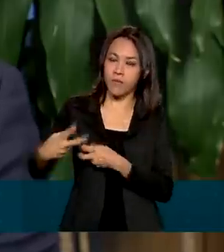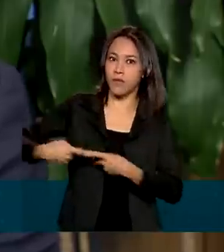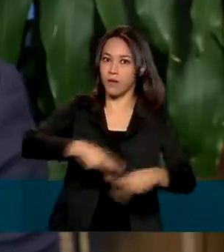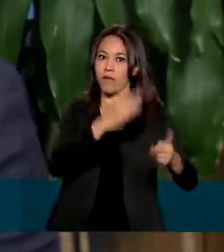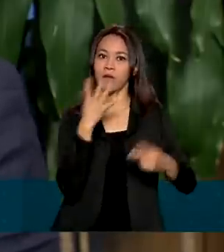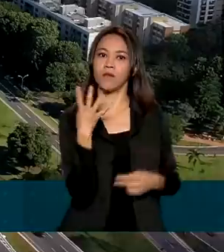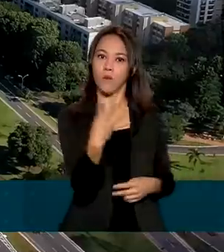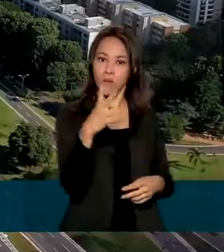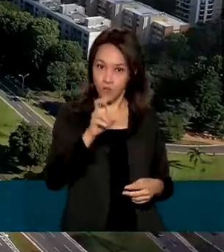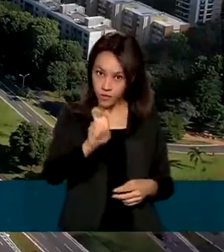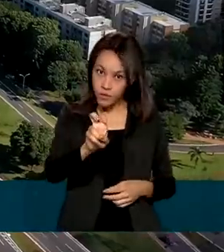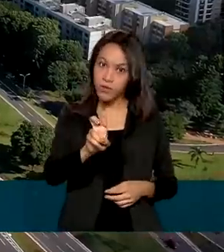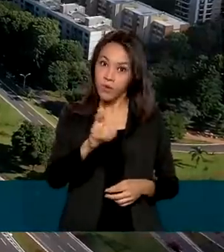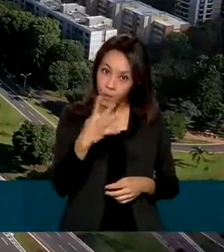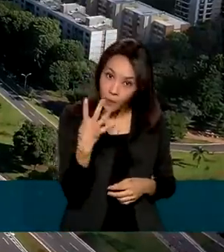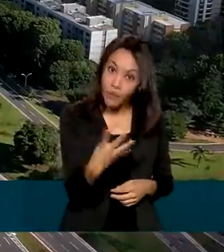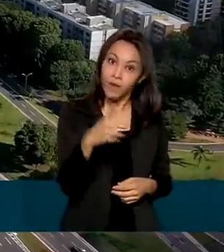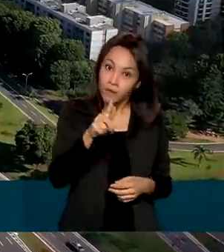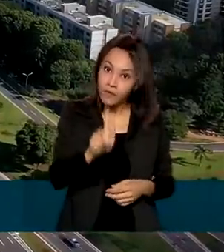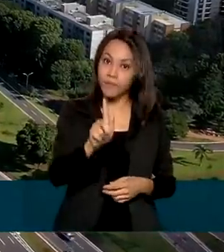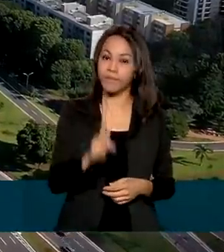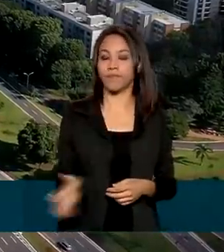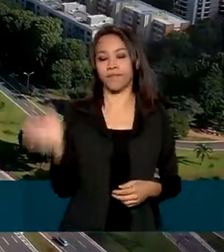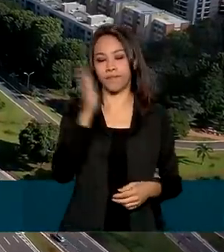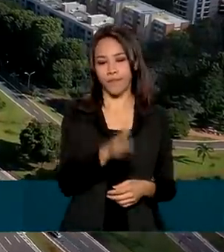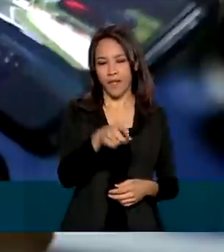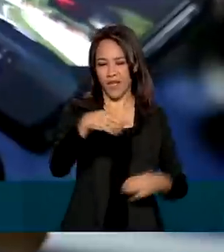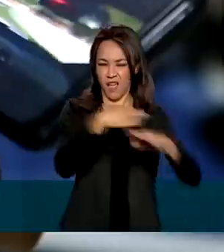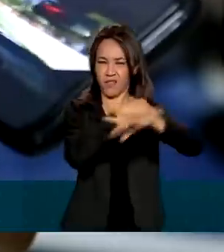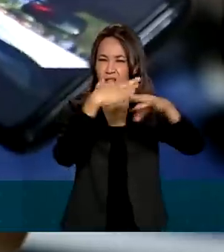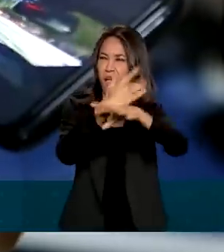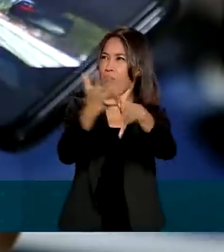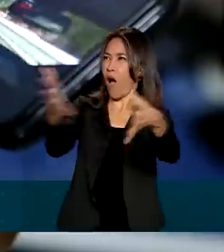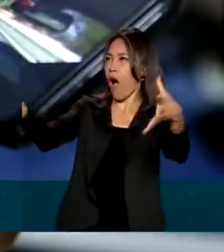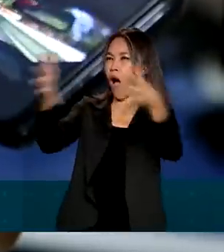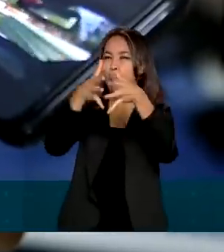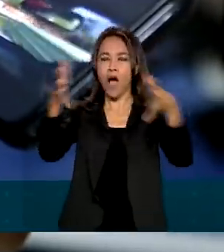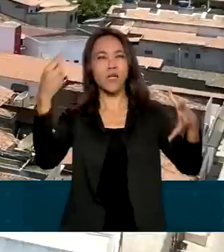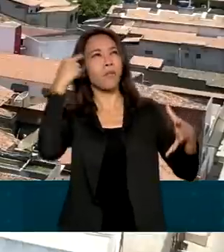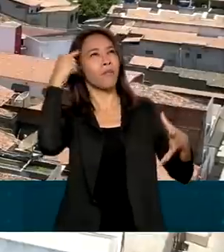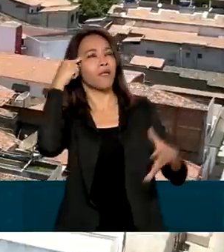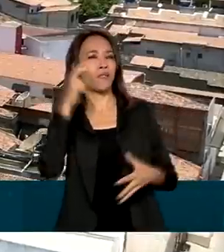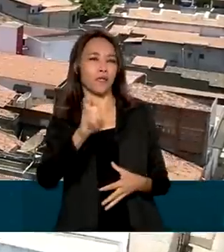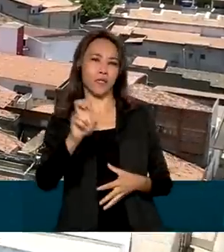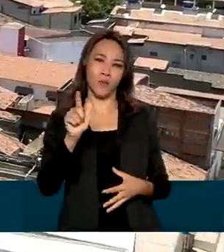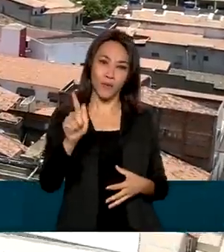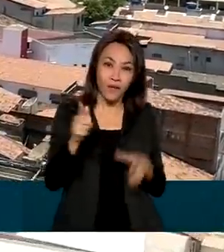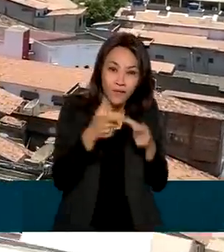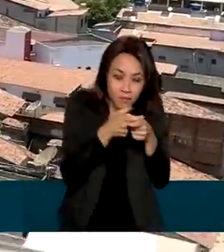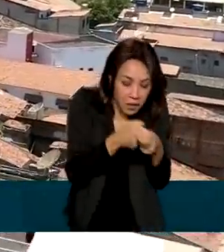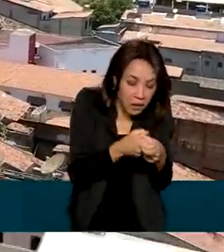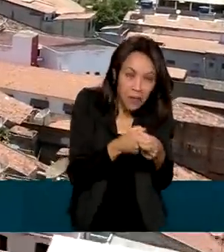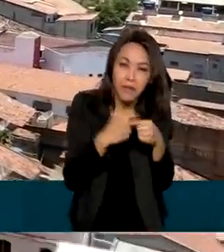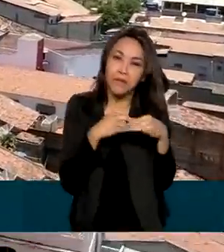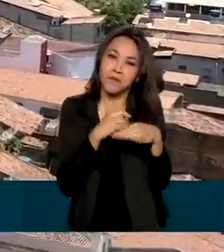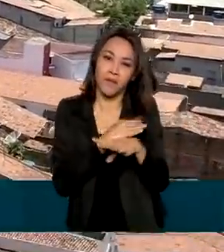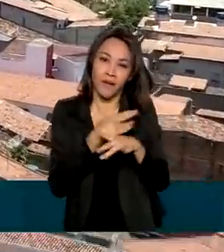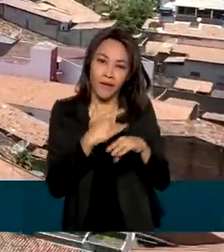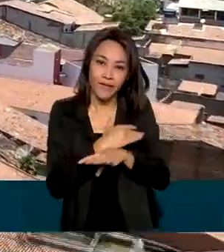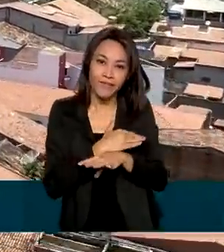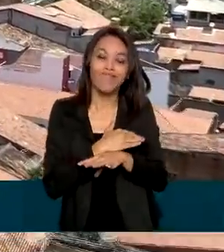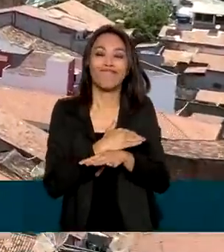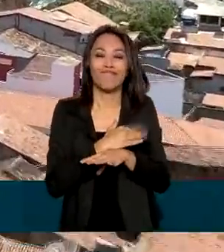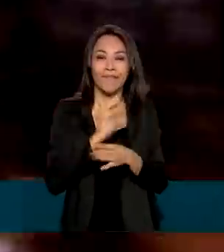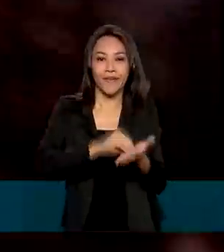todas as comunidades. Enquanto as grandes cidades já vislumbram a internet do futuro, nas pequenas cidades, a